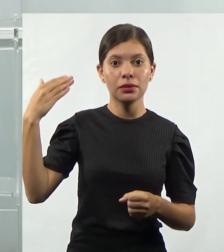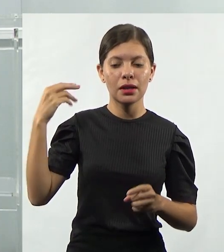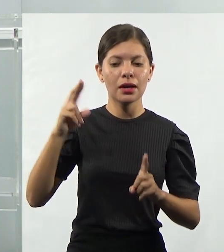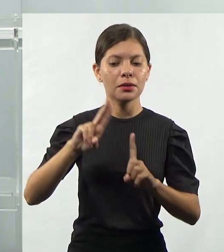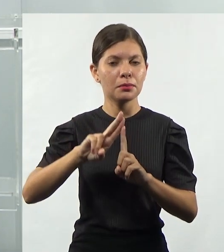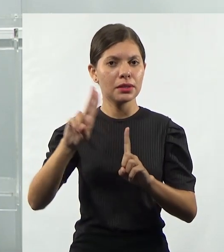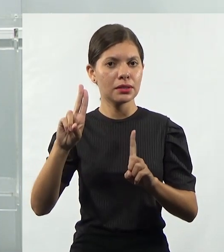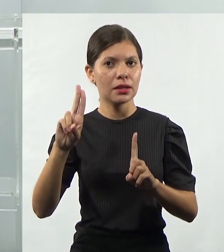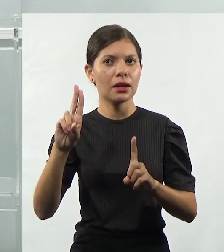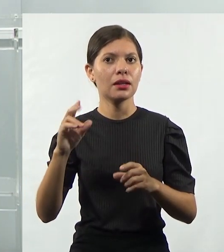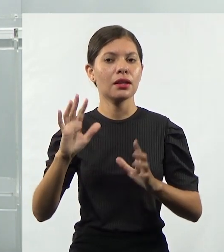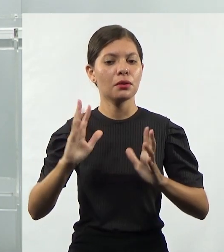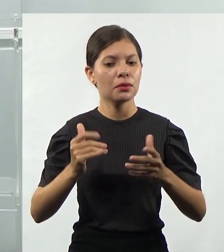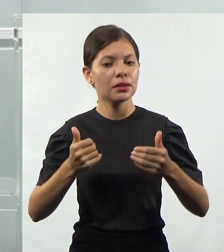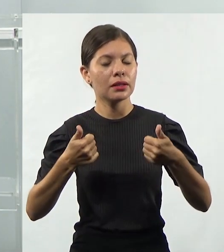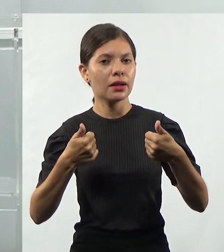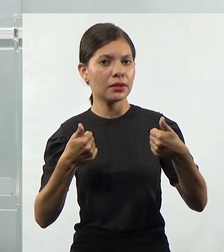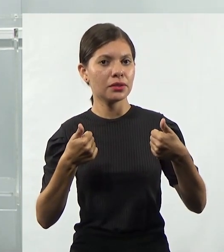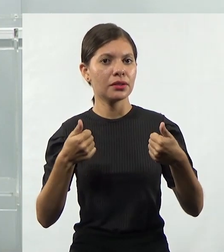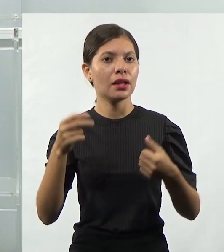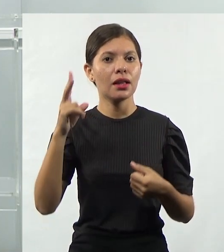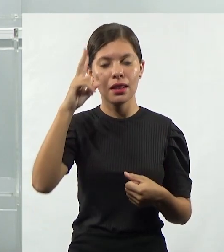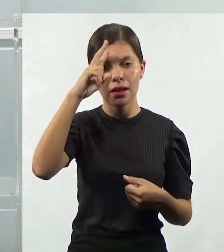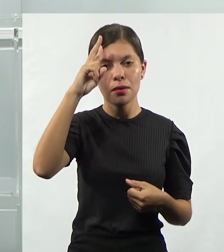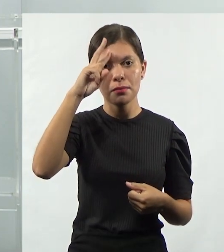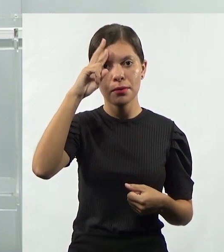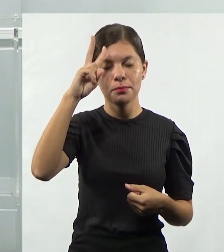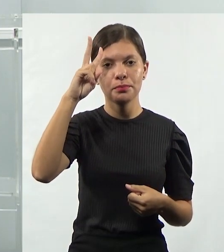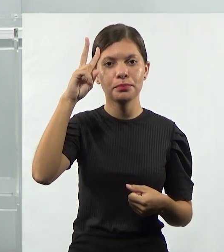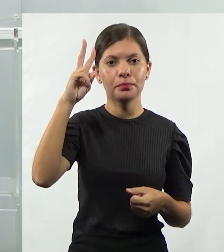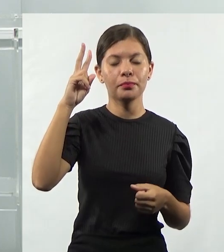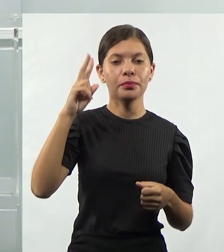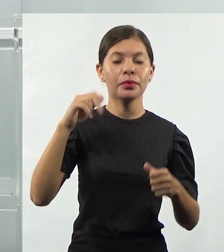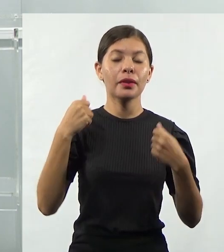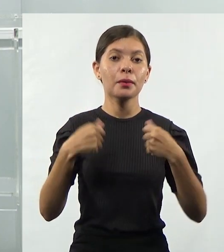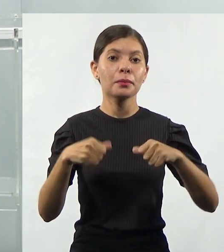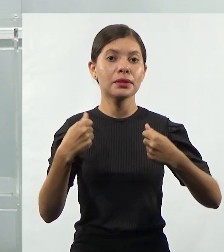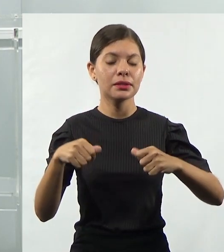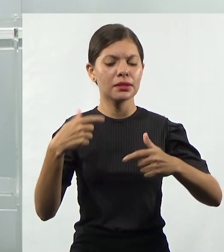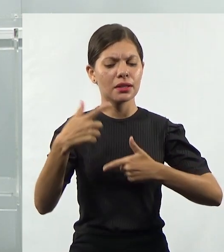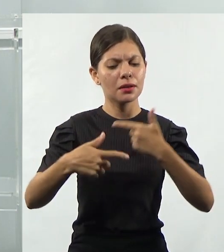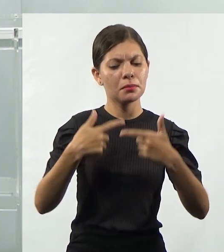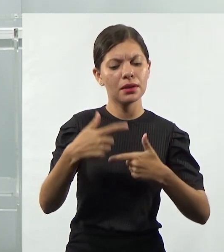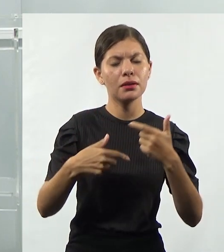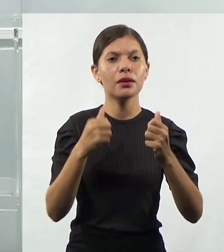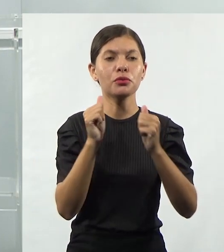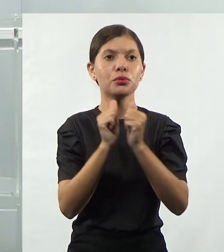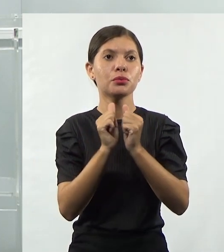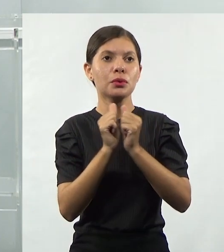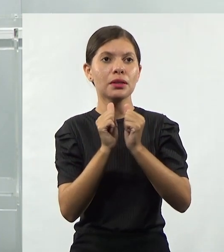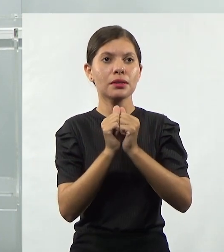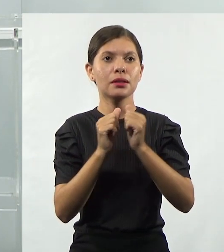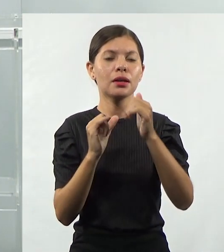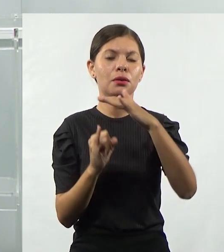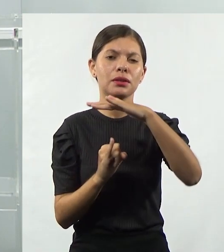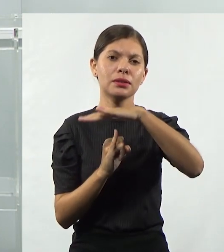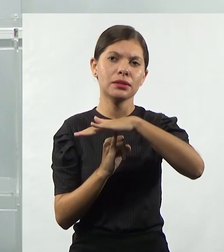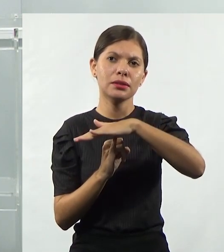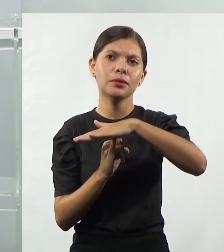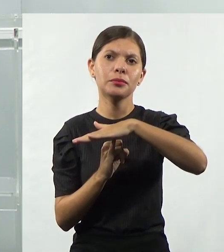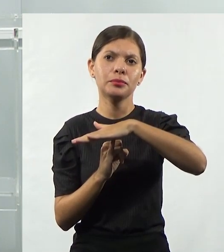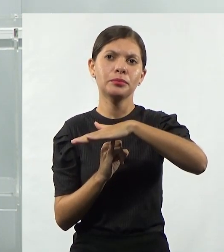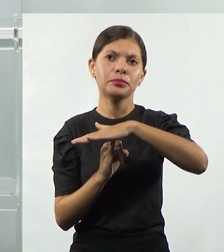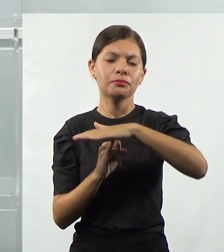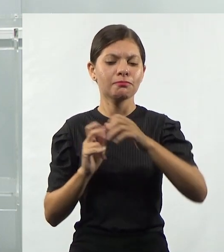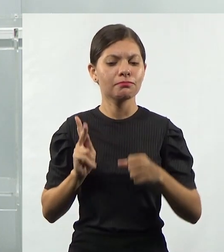questão da qualidade, né? Então, essas coisas precisam trabalhar juntas. Para que a nossa organização